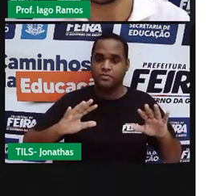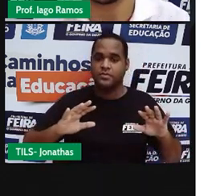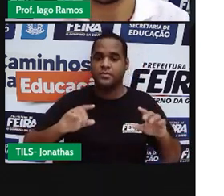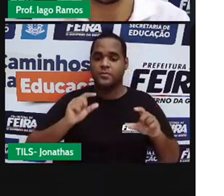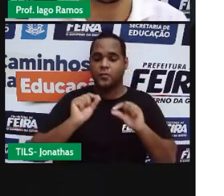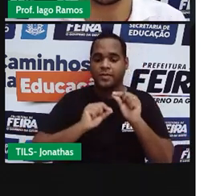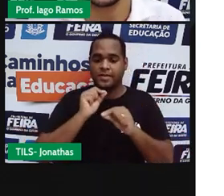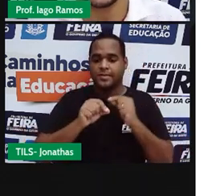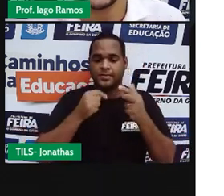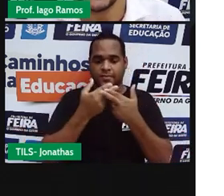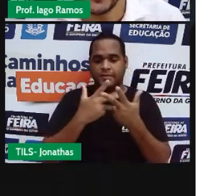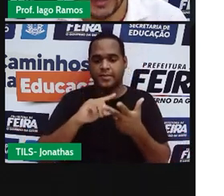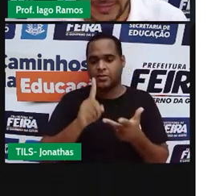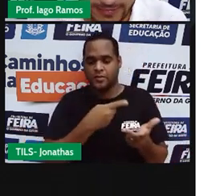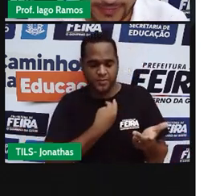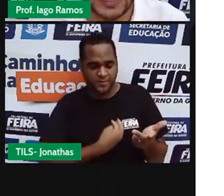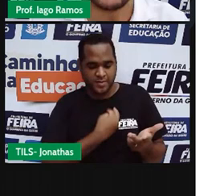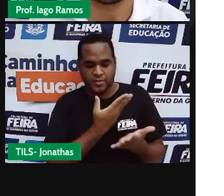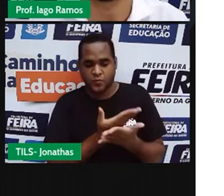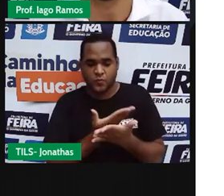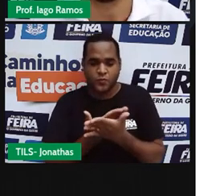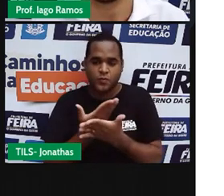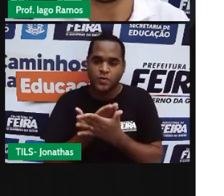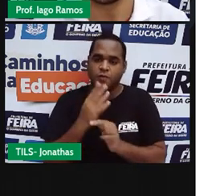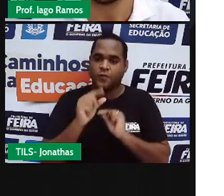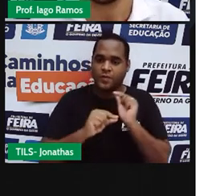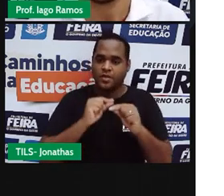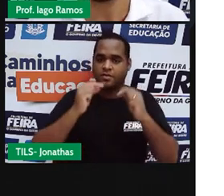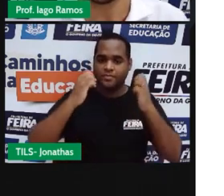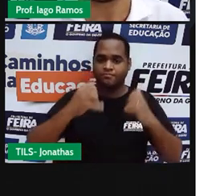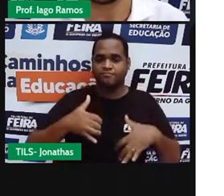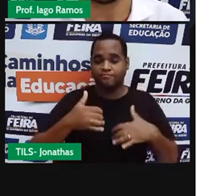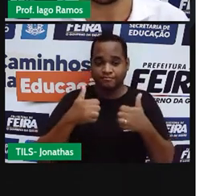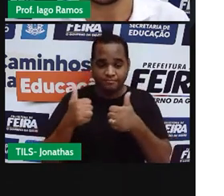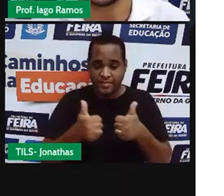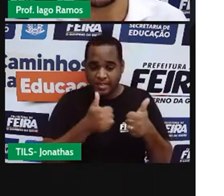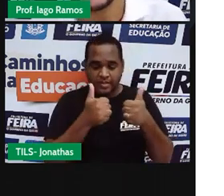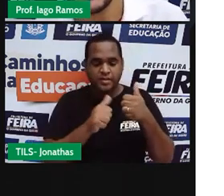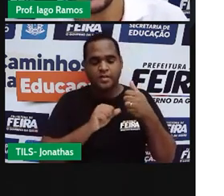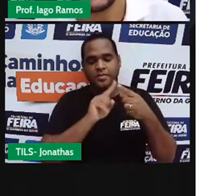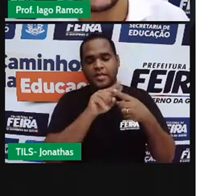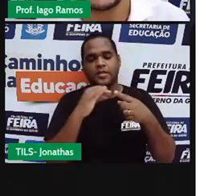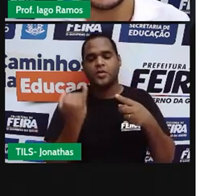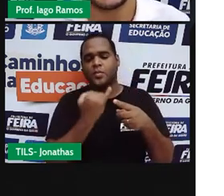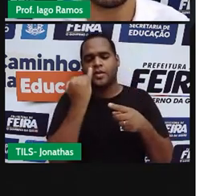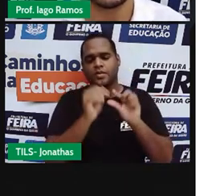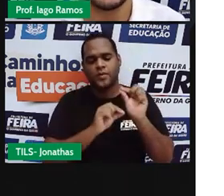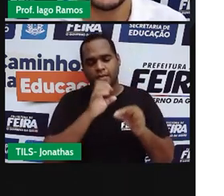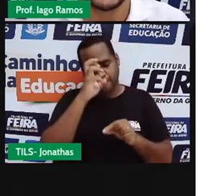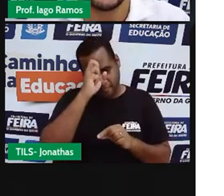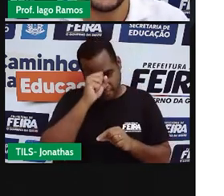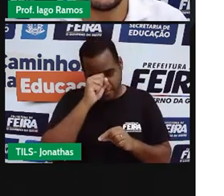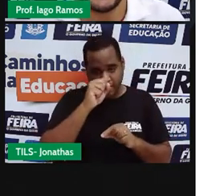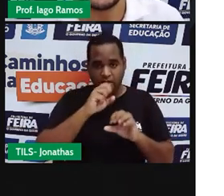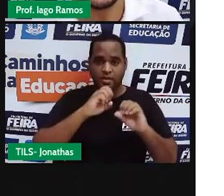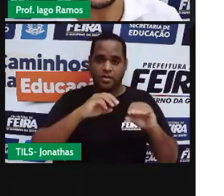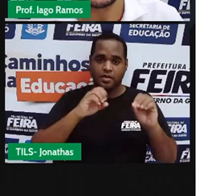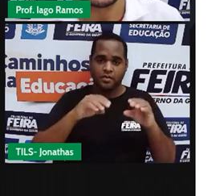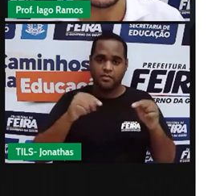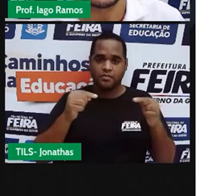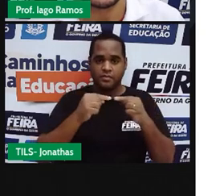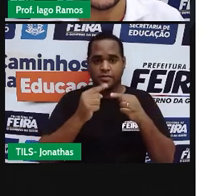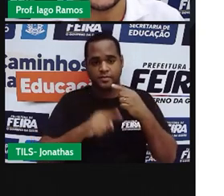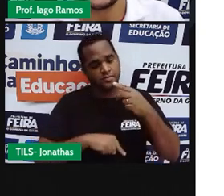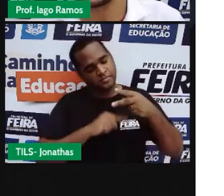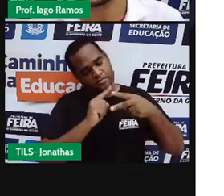as coisas que nós estudamos nessa aula. Beleza? E o que foi importante para a gente aprender nessa aula? Primeiro,